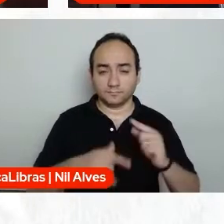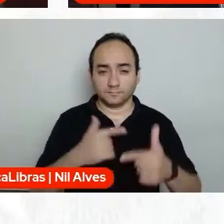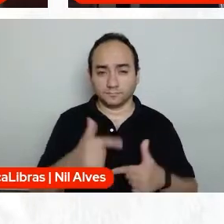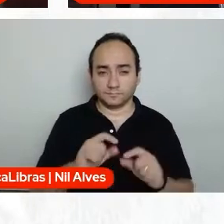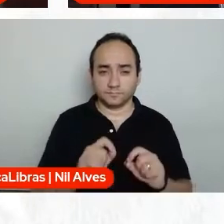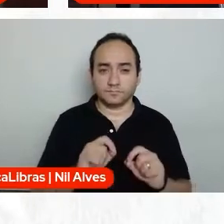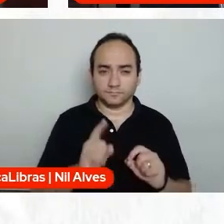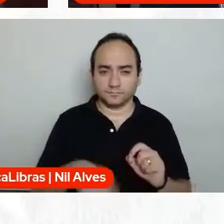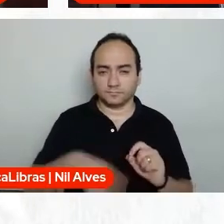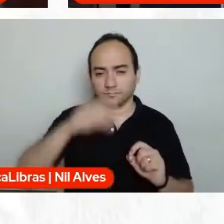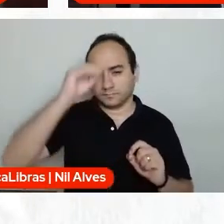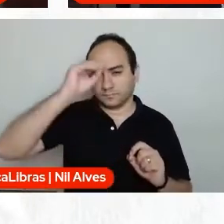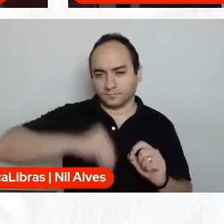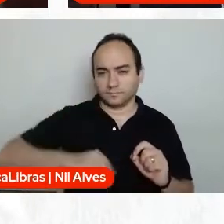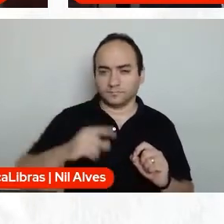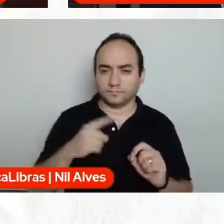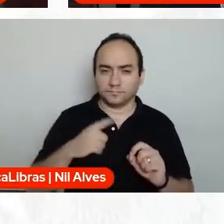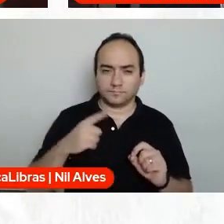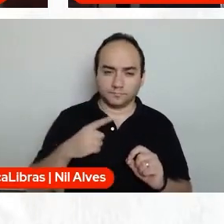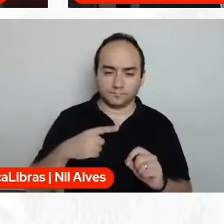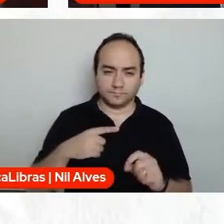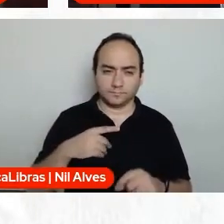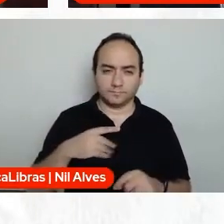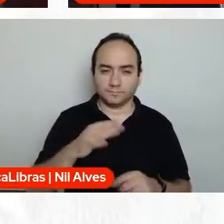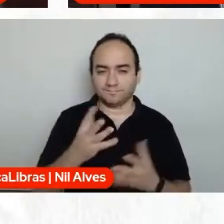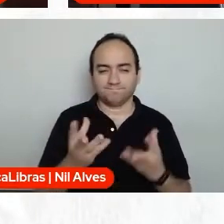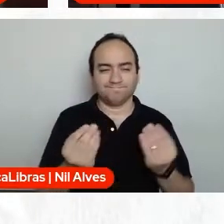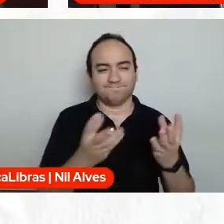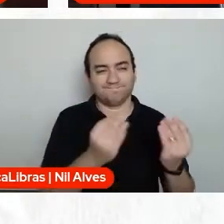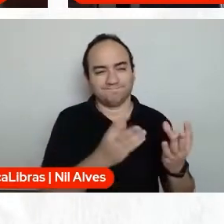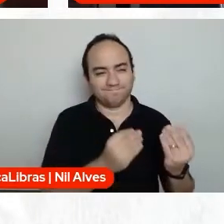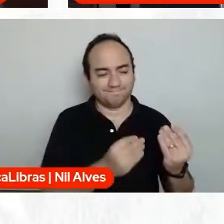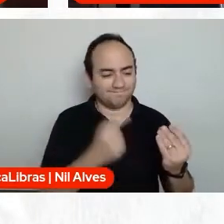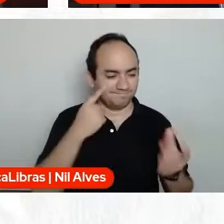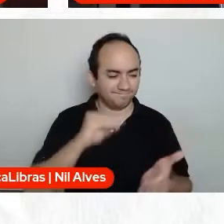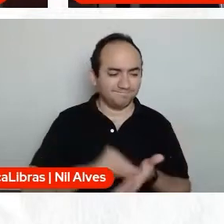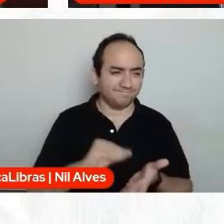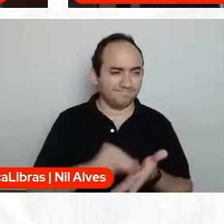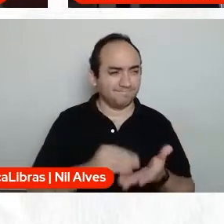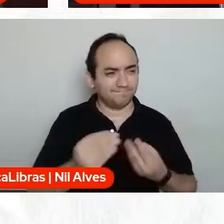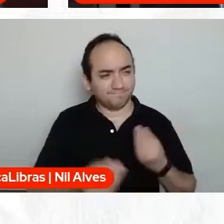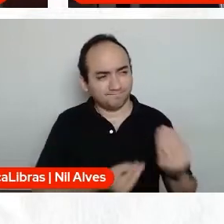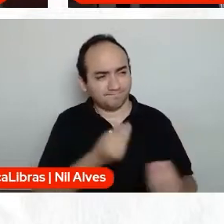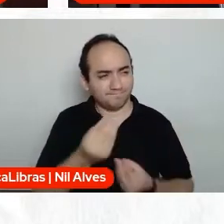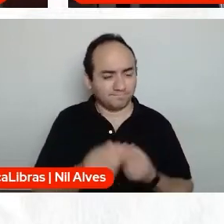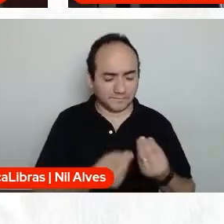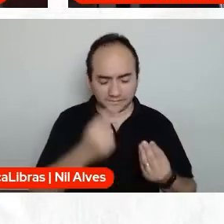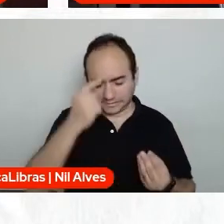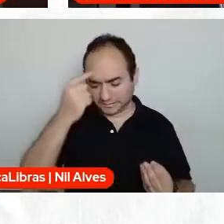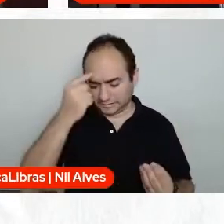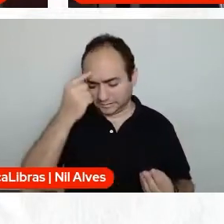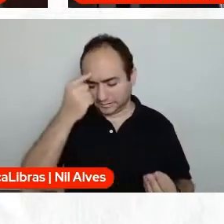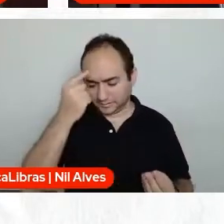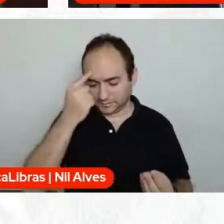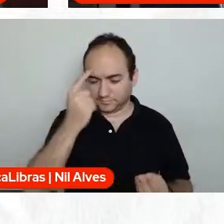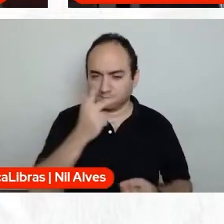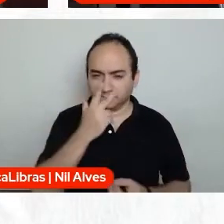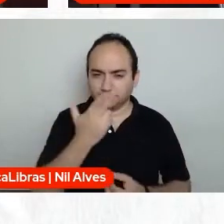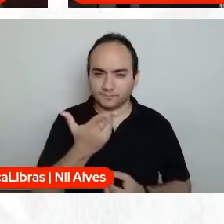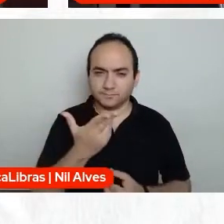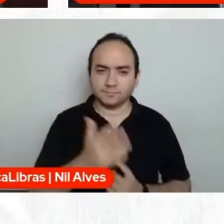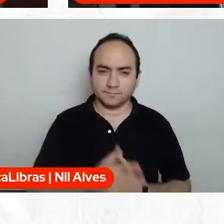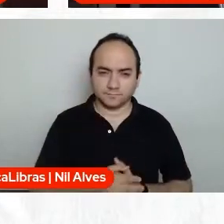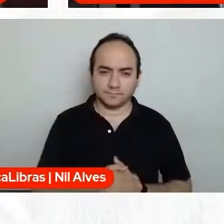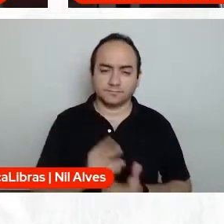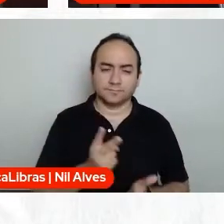desânimo, tipo, ai, mas tem tanta coisa para fazer ainda, né? Quando, enfim, eu penso sempre